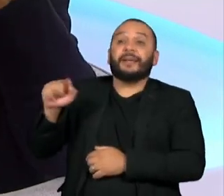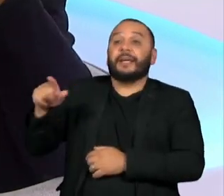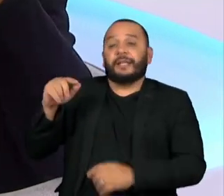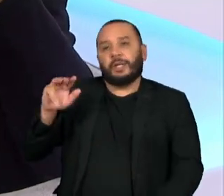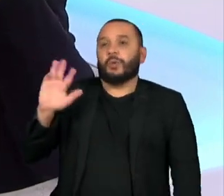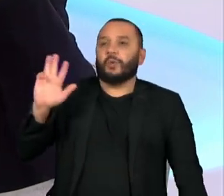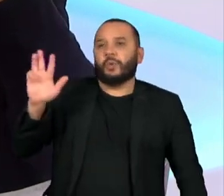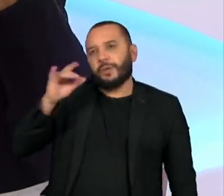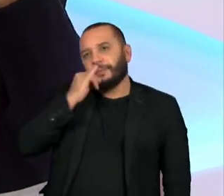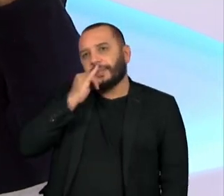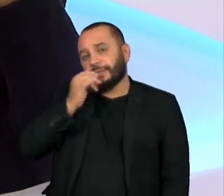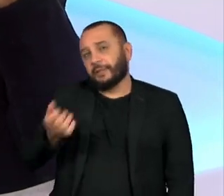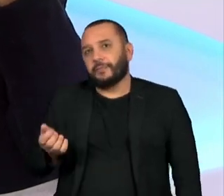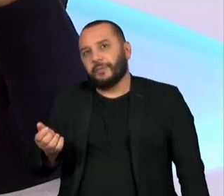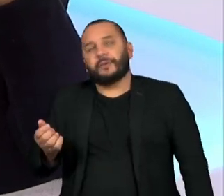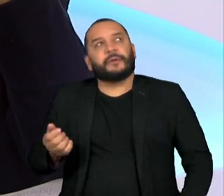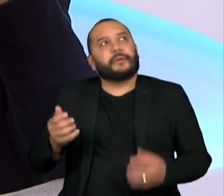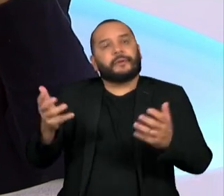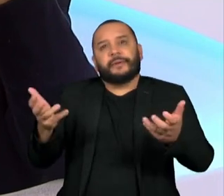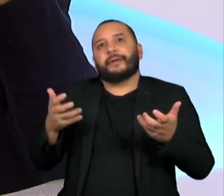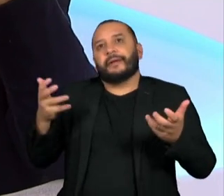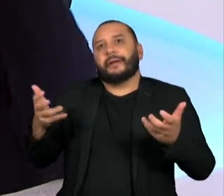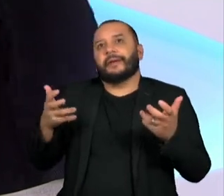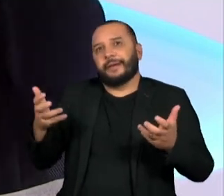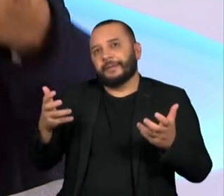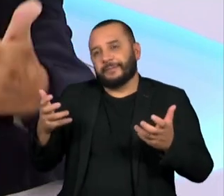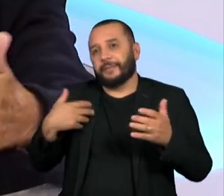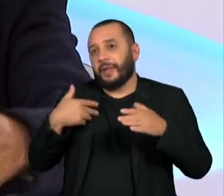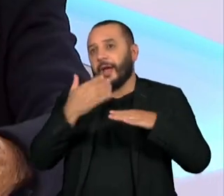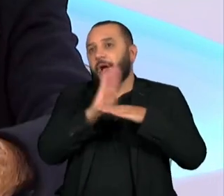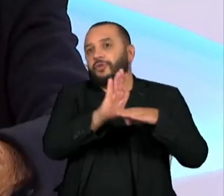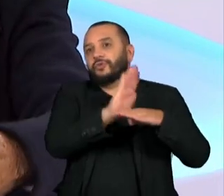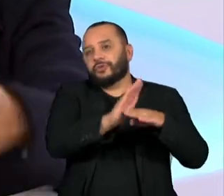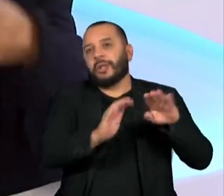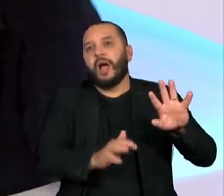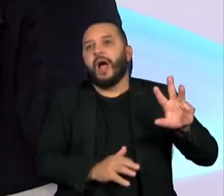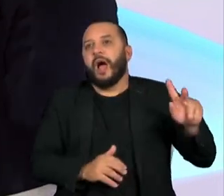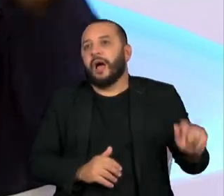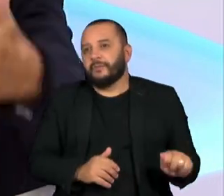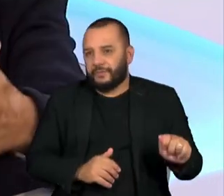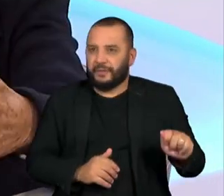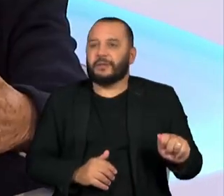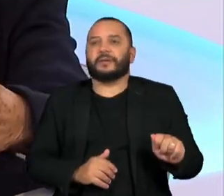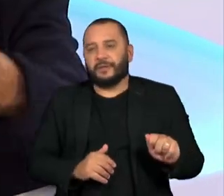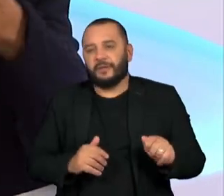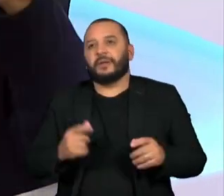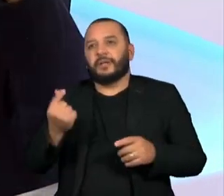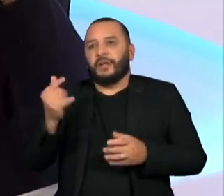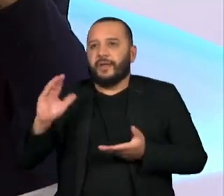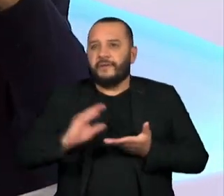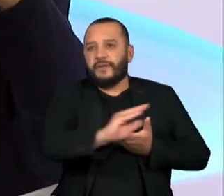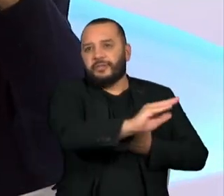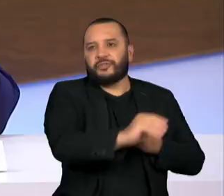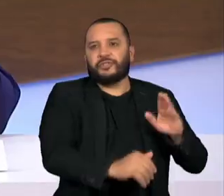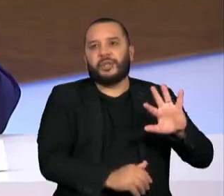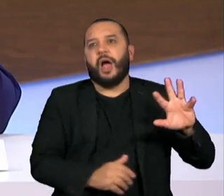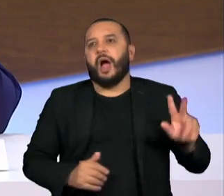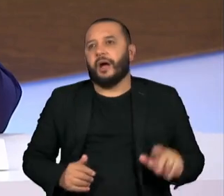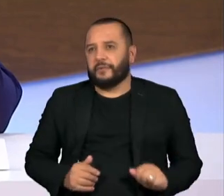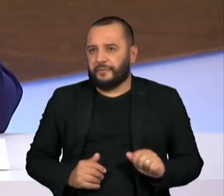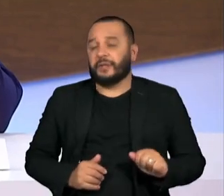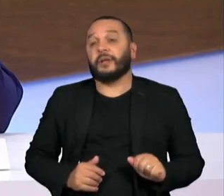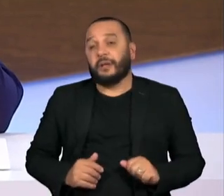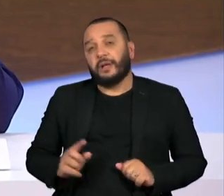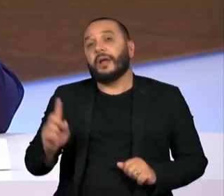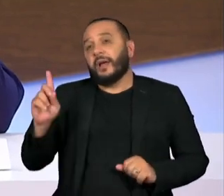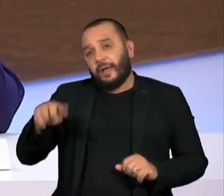ele pretende ou ele tem a expectativa de ajudar a África e de investir na África. Era